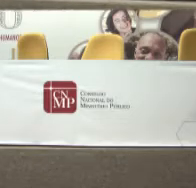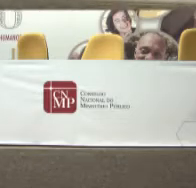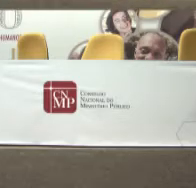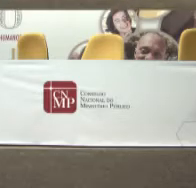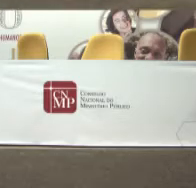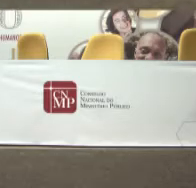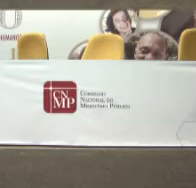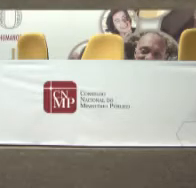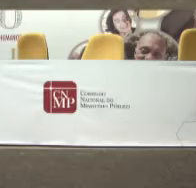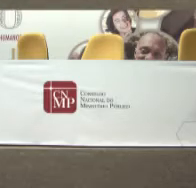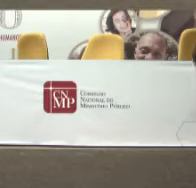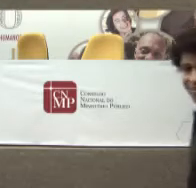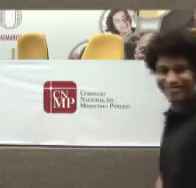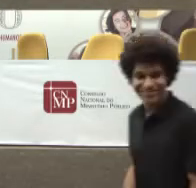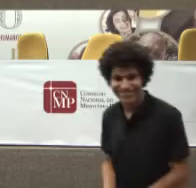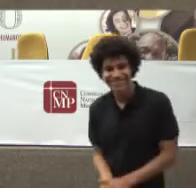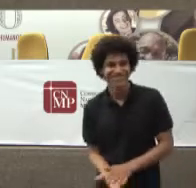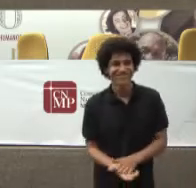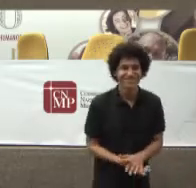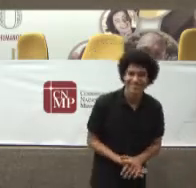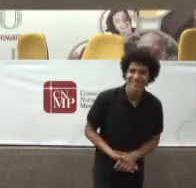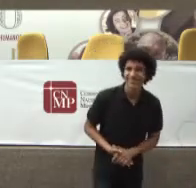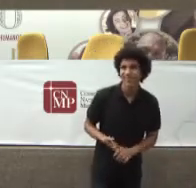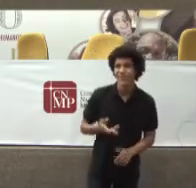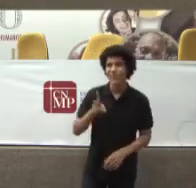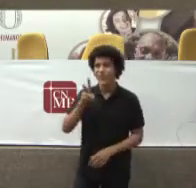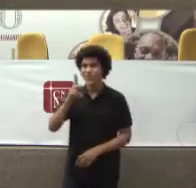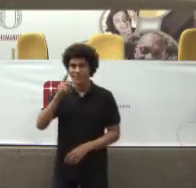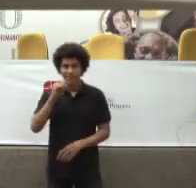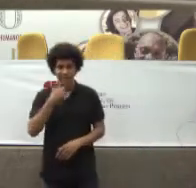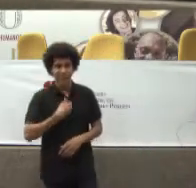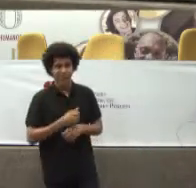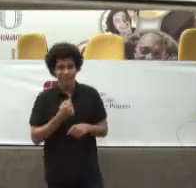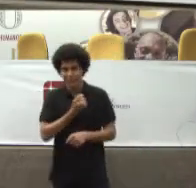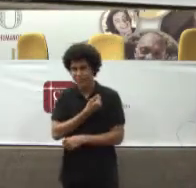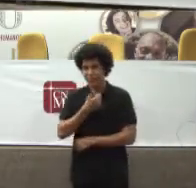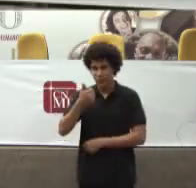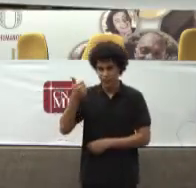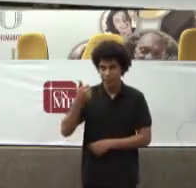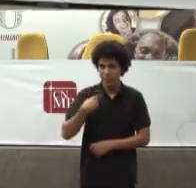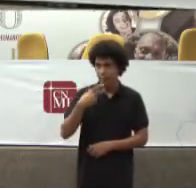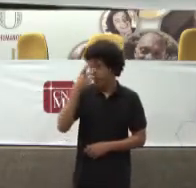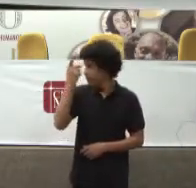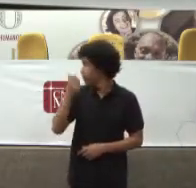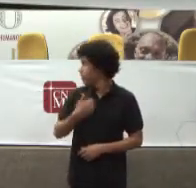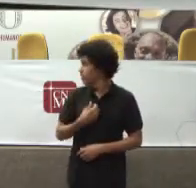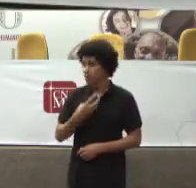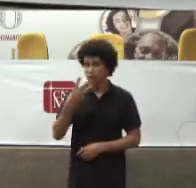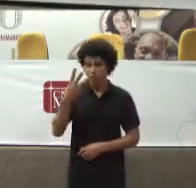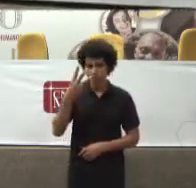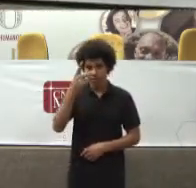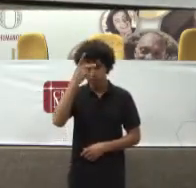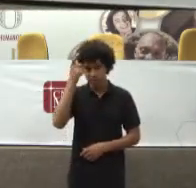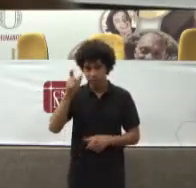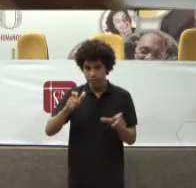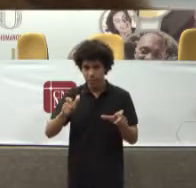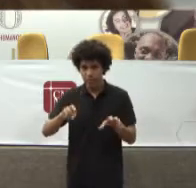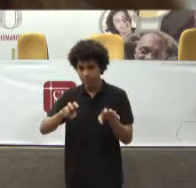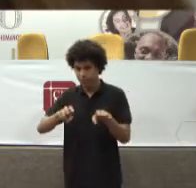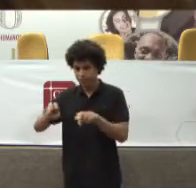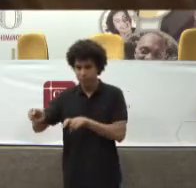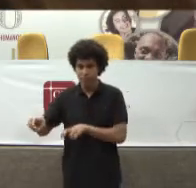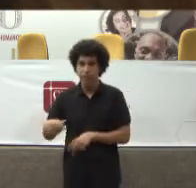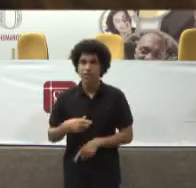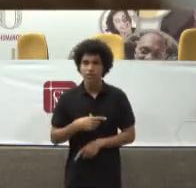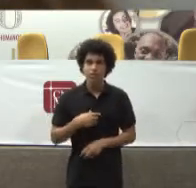O painel Número 1 O painel Número 1 Será composto Por três Autoridades No assunto Também